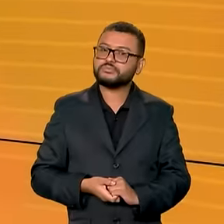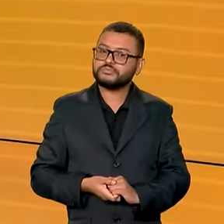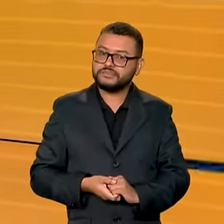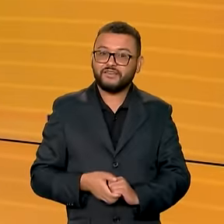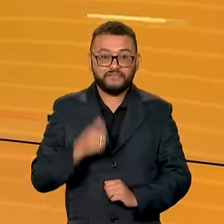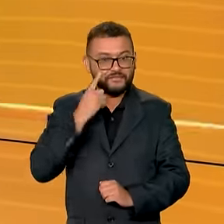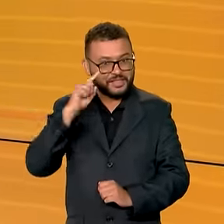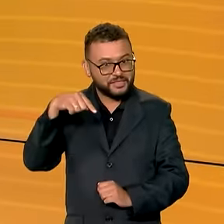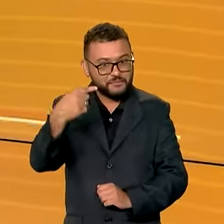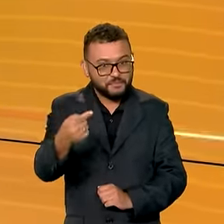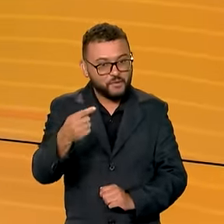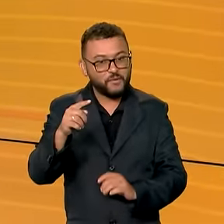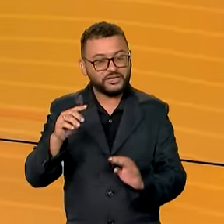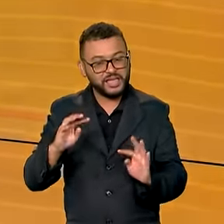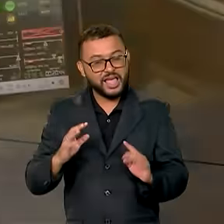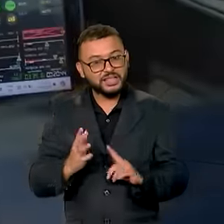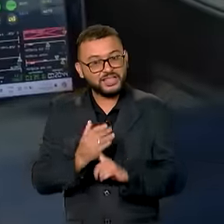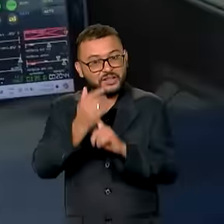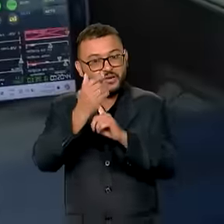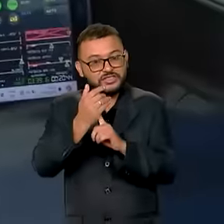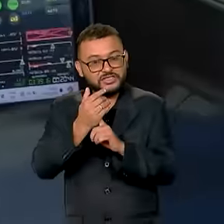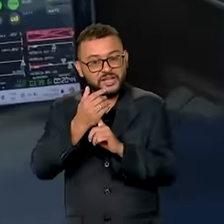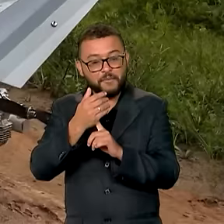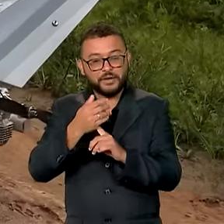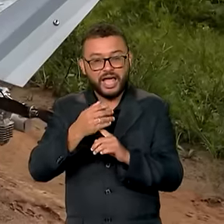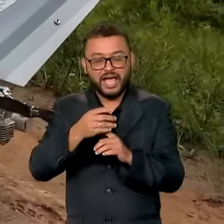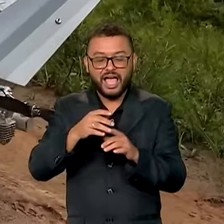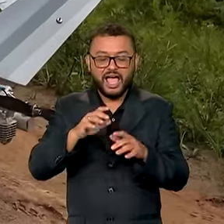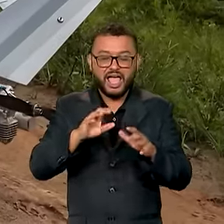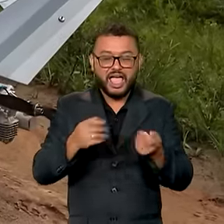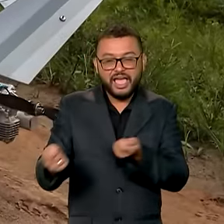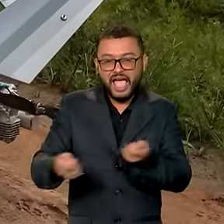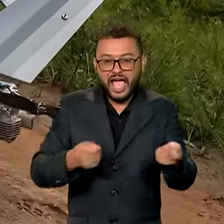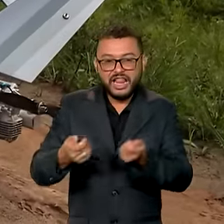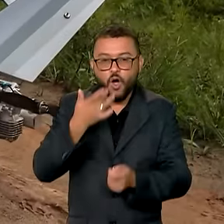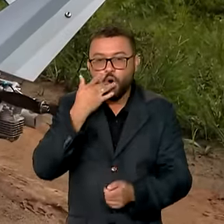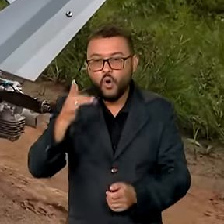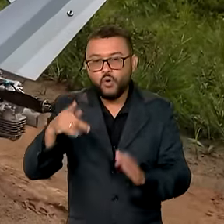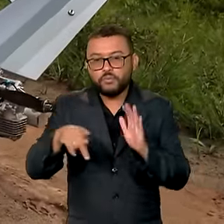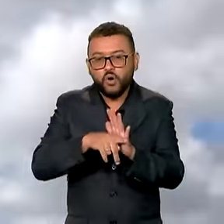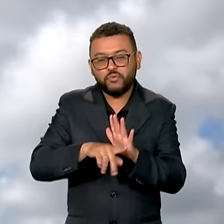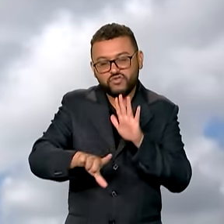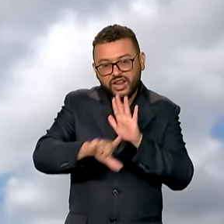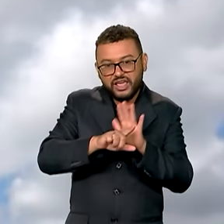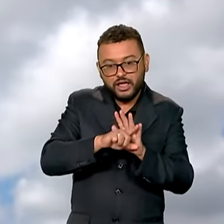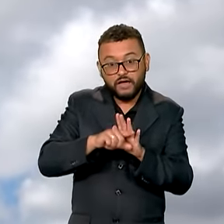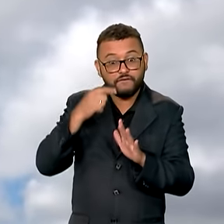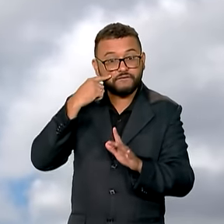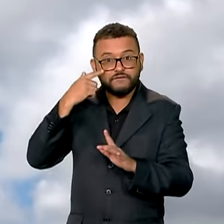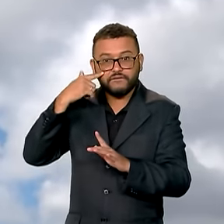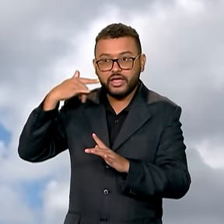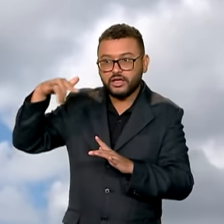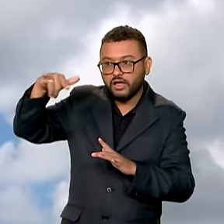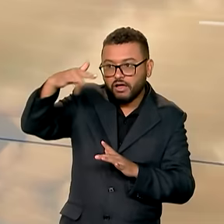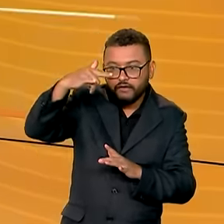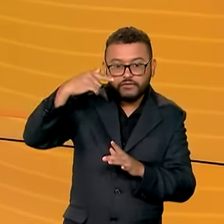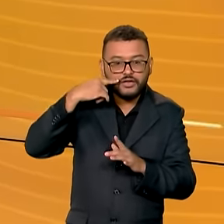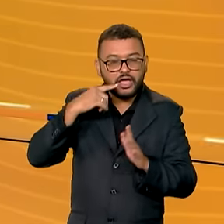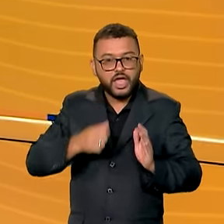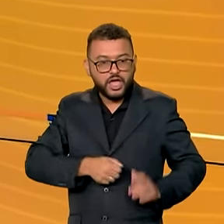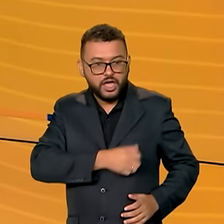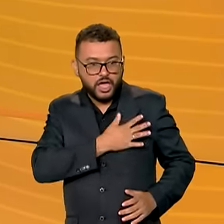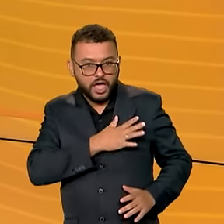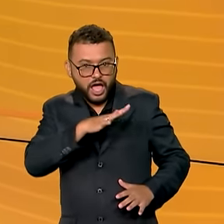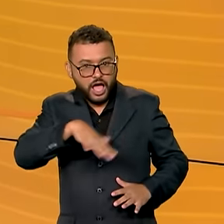Veja a seguir, tecnologia no combate ao garimpo ilegal. Drones ajudam a monitorar as terras e a numami.